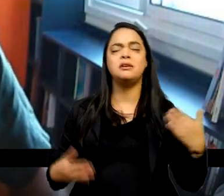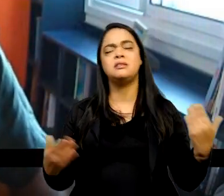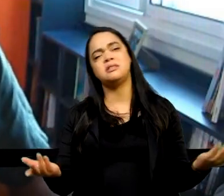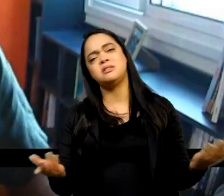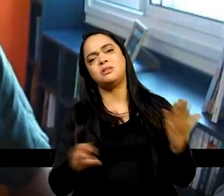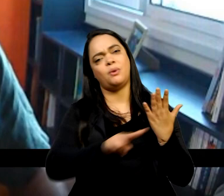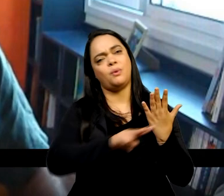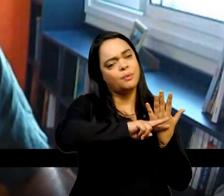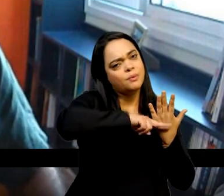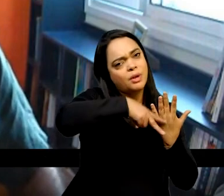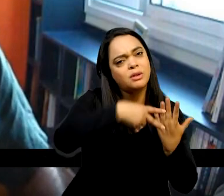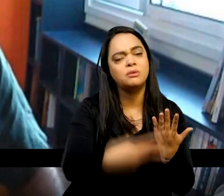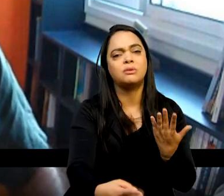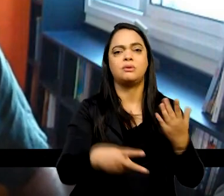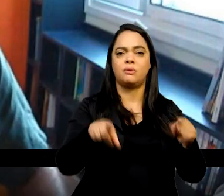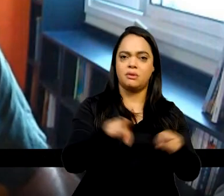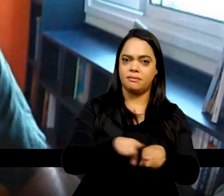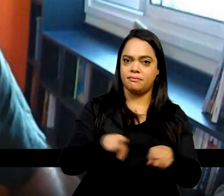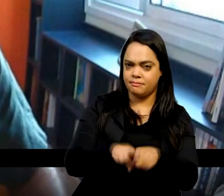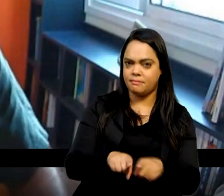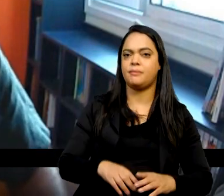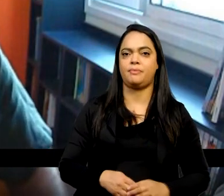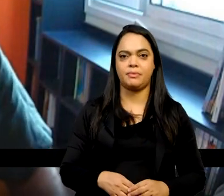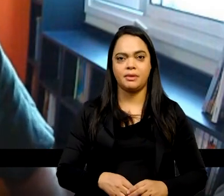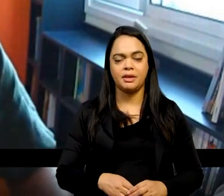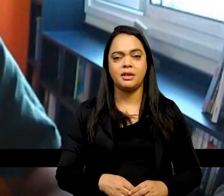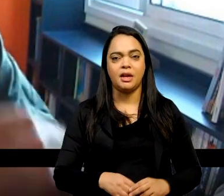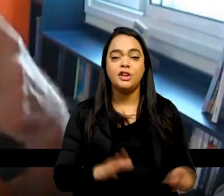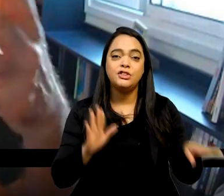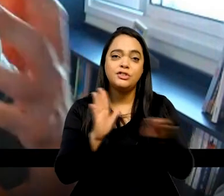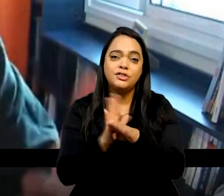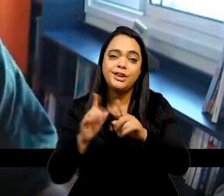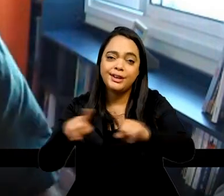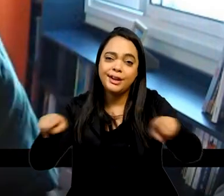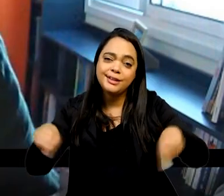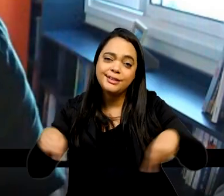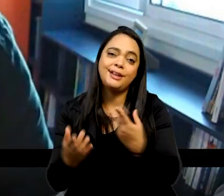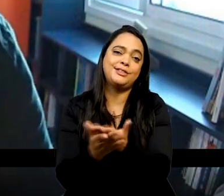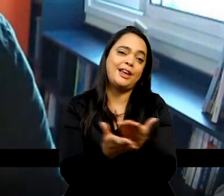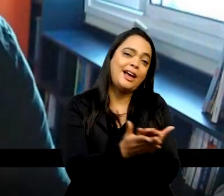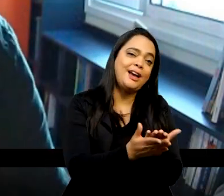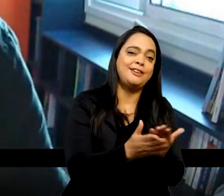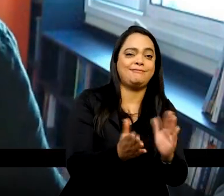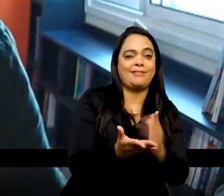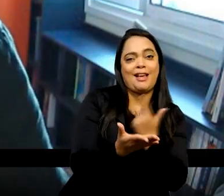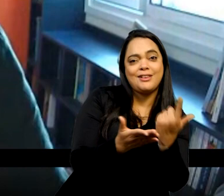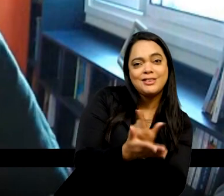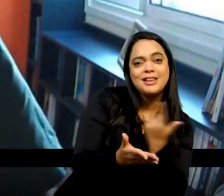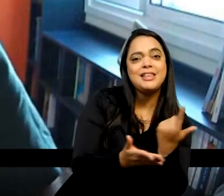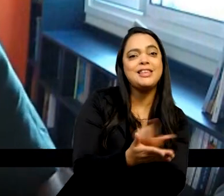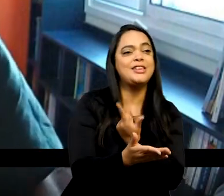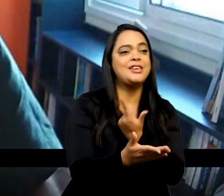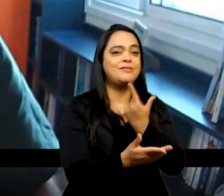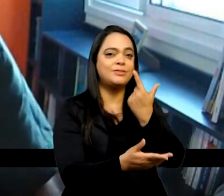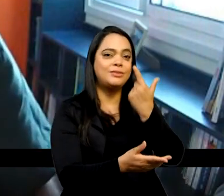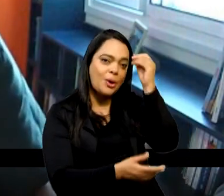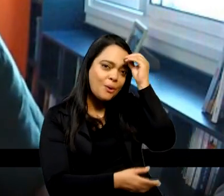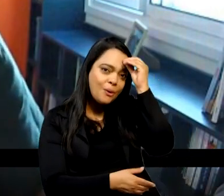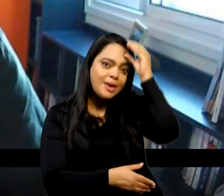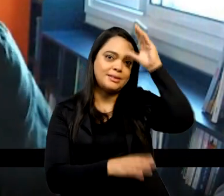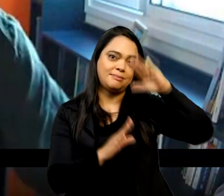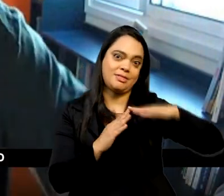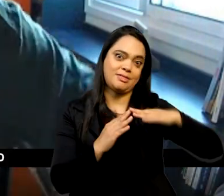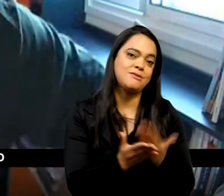e que chegam também às salas de aula, aos livros didáticos, aos saberes escolares, etc.